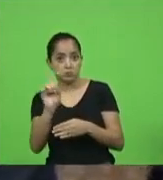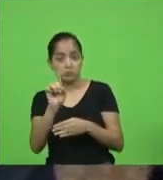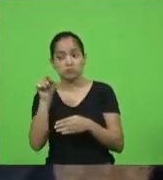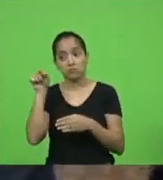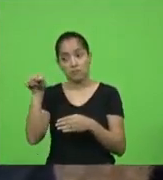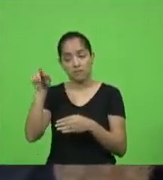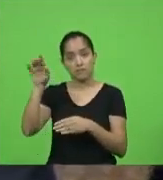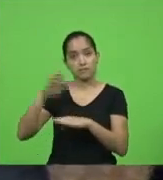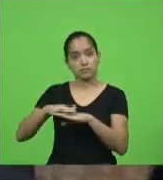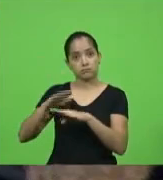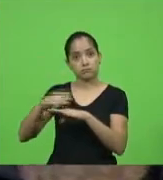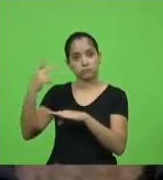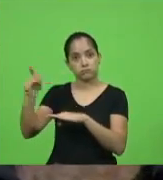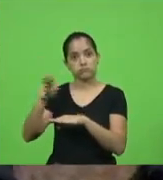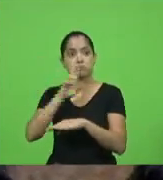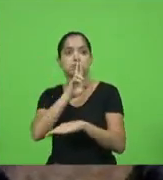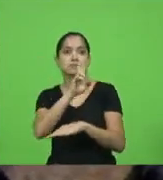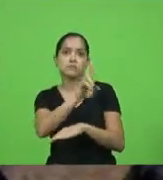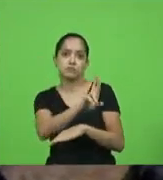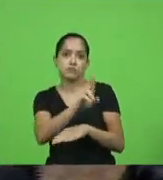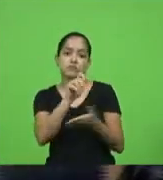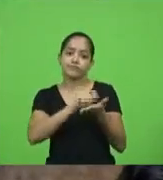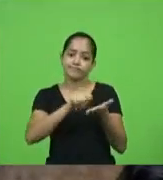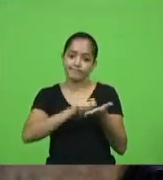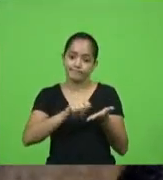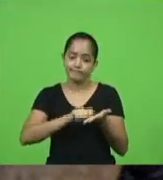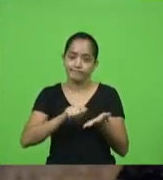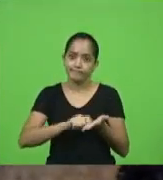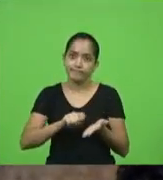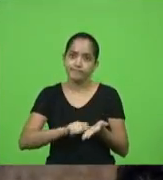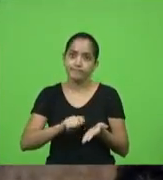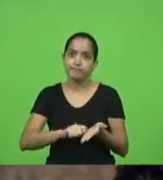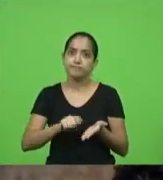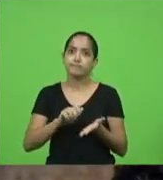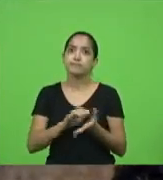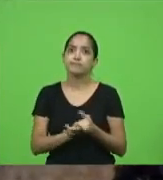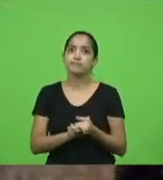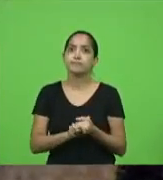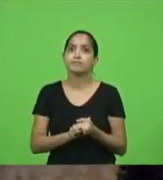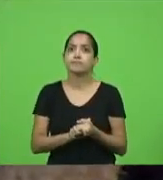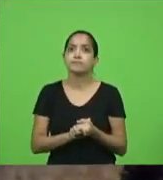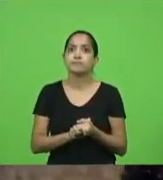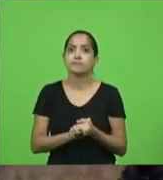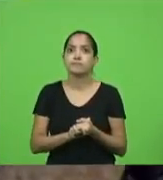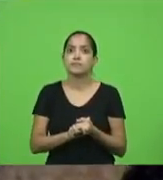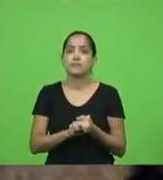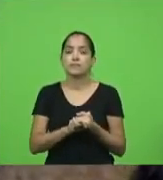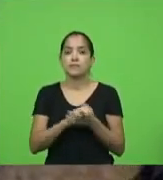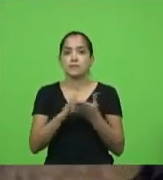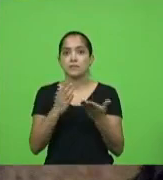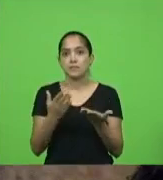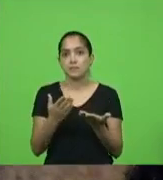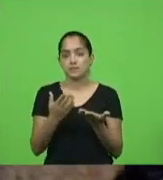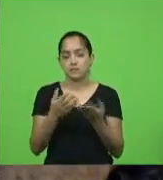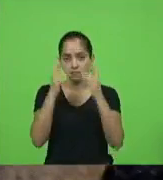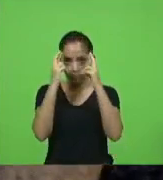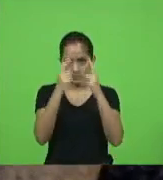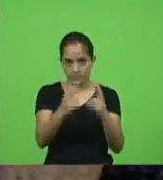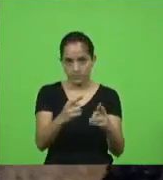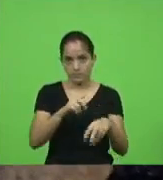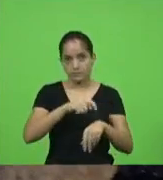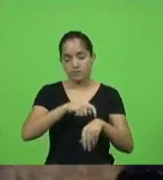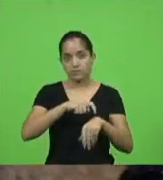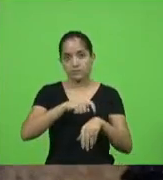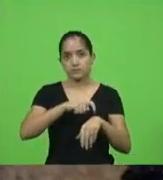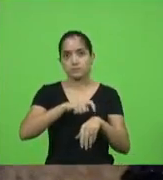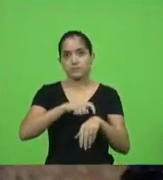escreveu. Lê até o final, deputado. Lê até o final. Respeite, respeite meu tempo. De fato, eu não respeito gente mentirosa.